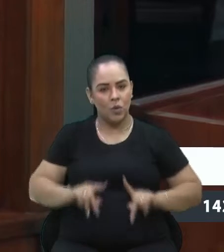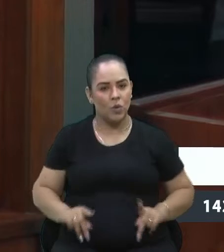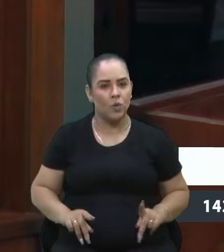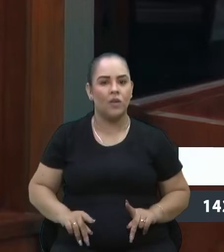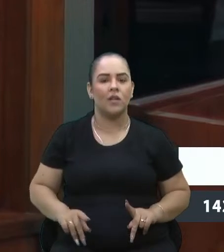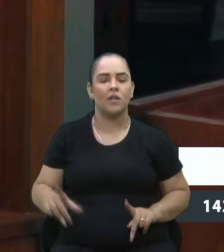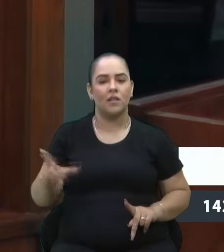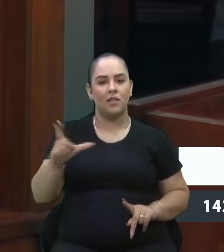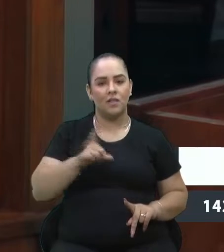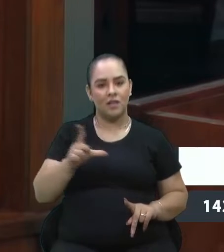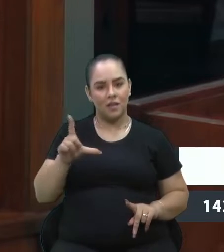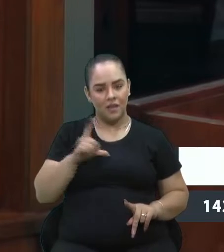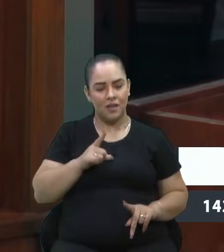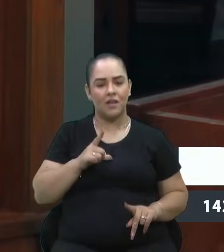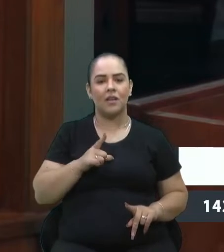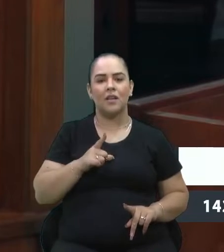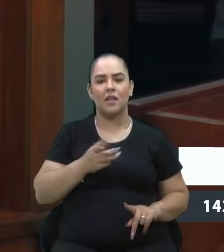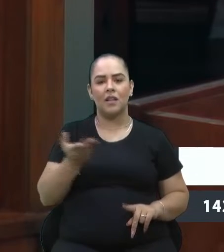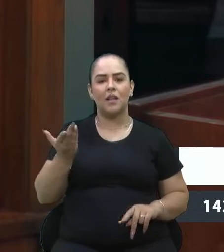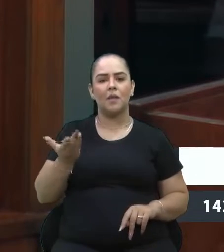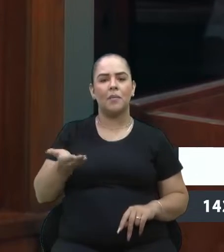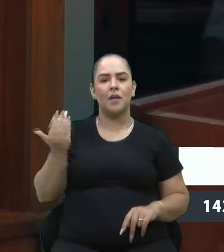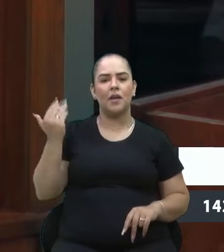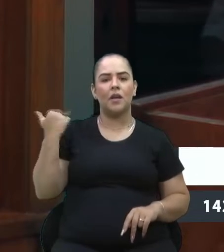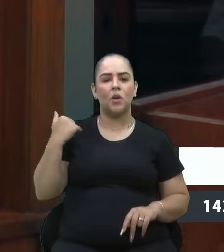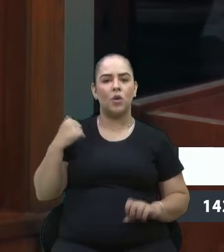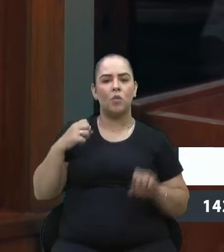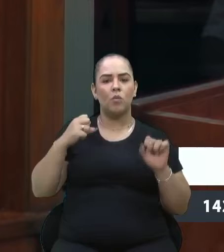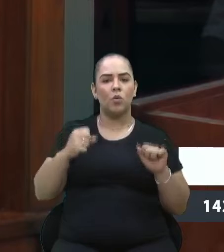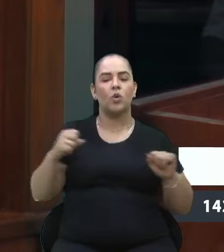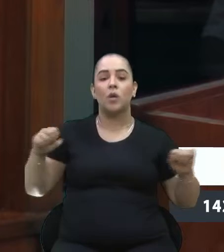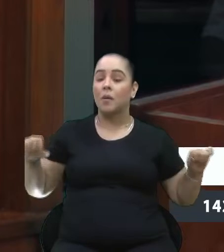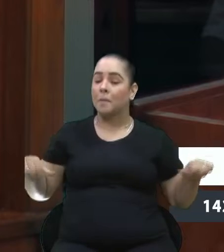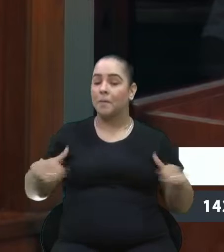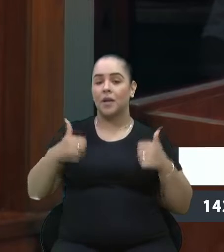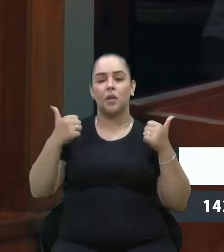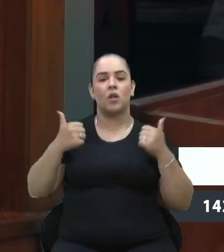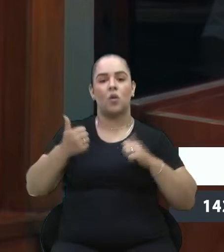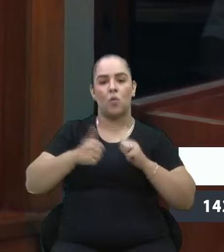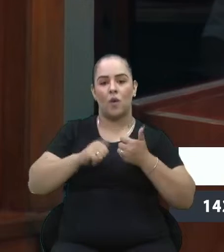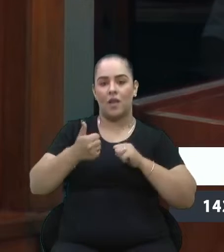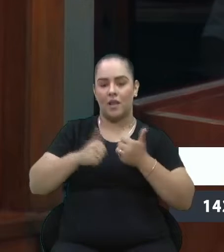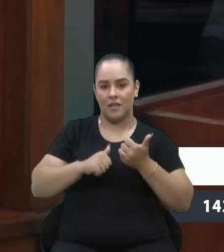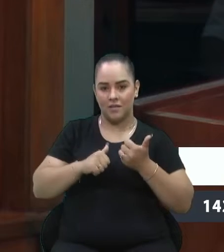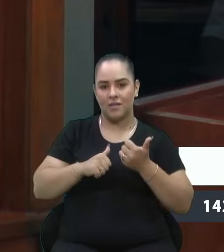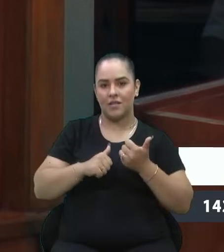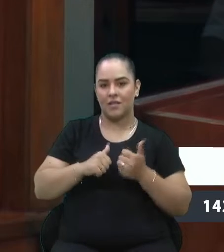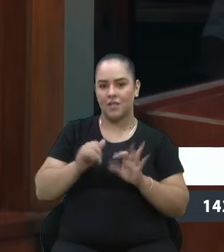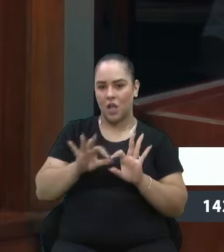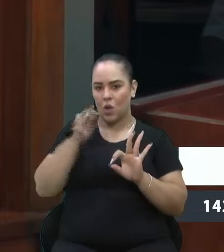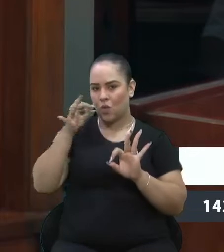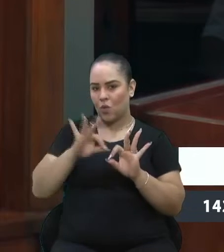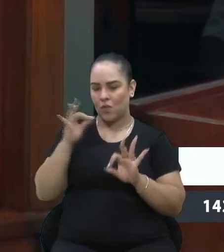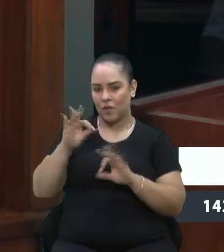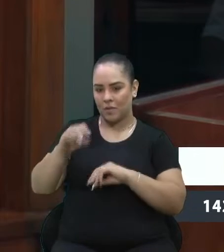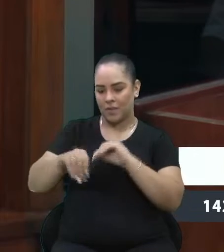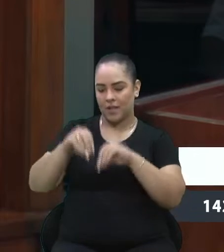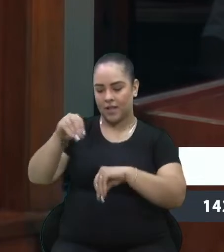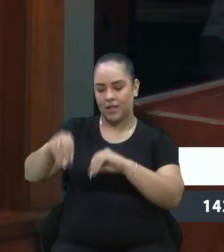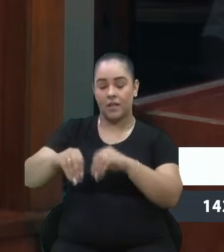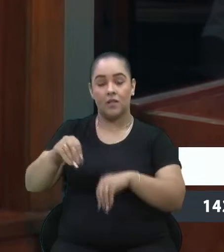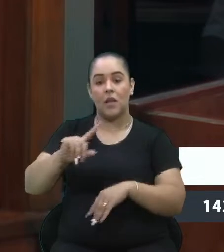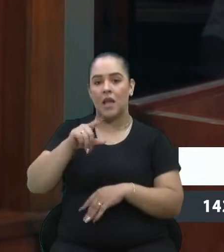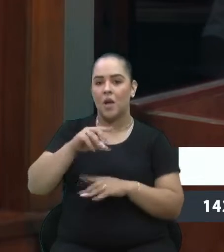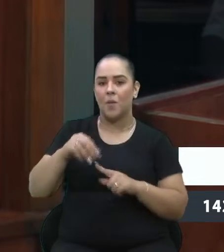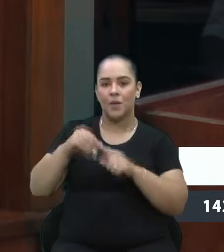tivessem, naquela época, a possibilidade de melhorar a qualidade das uvas plantadas. Esse foi o